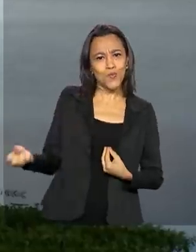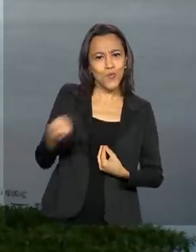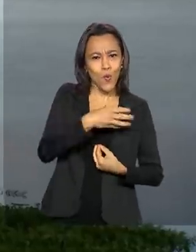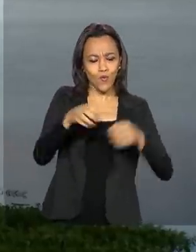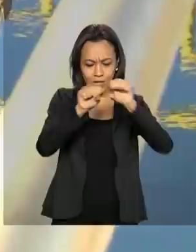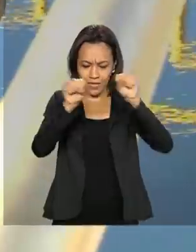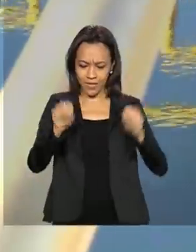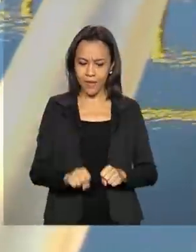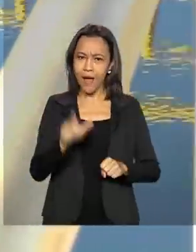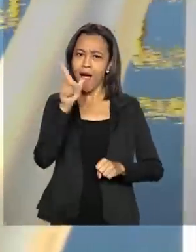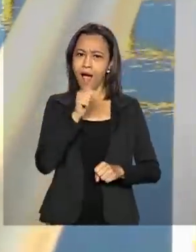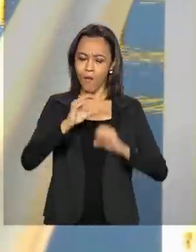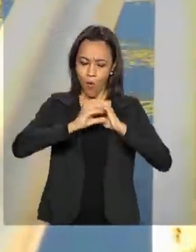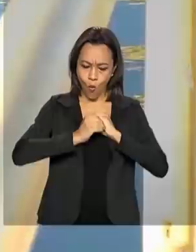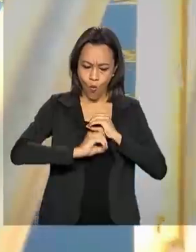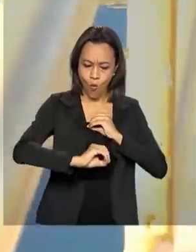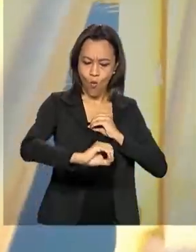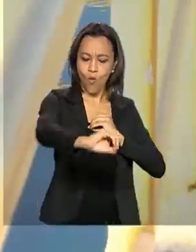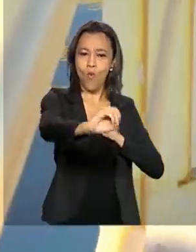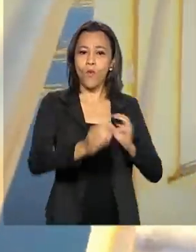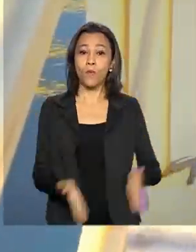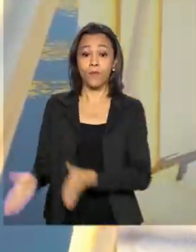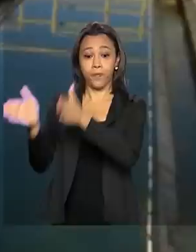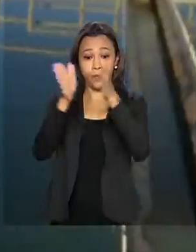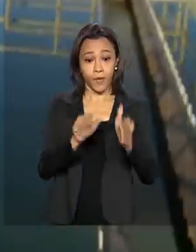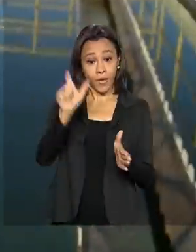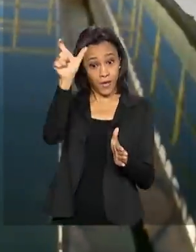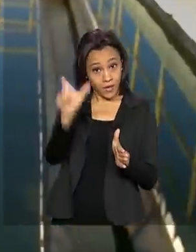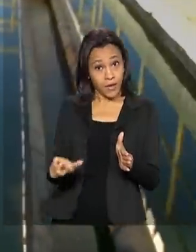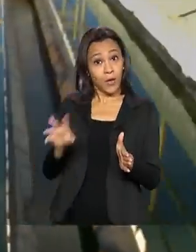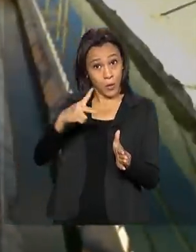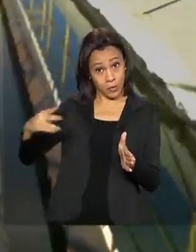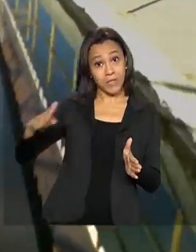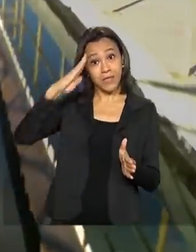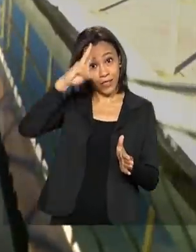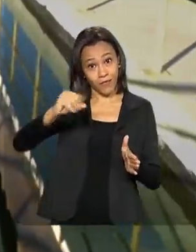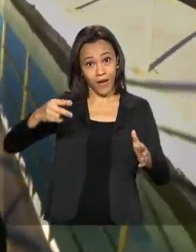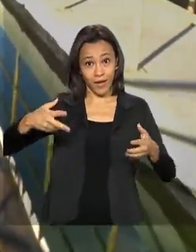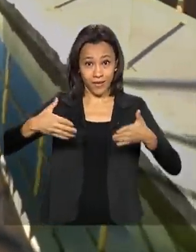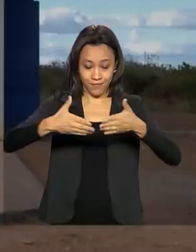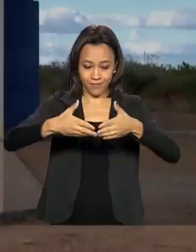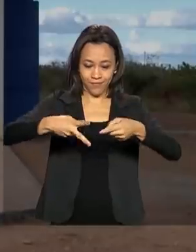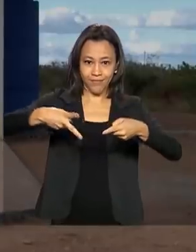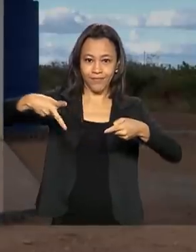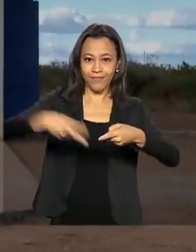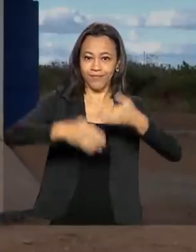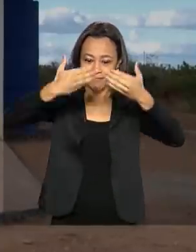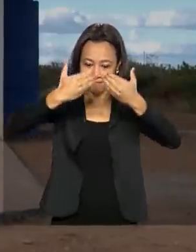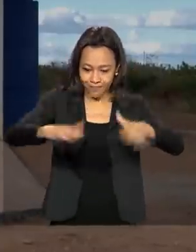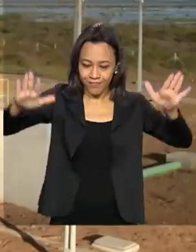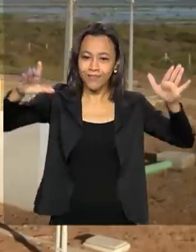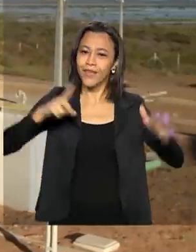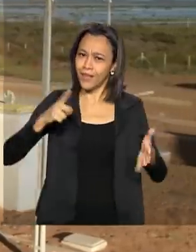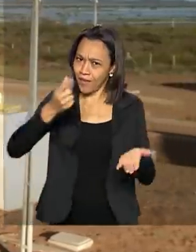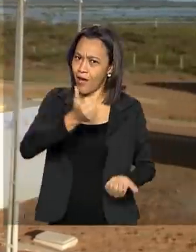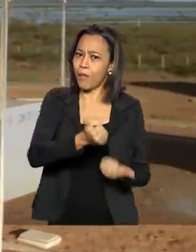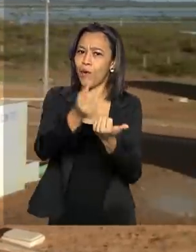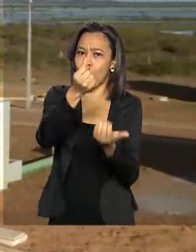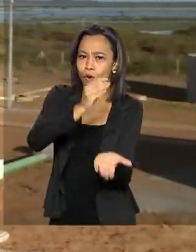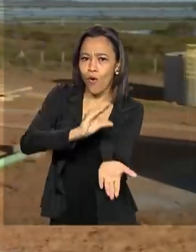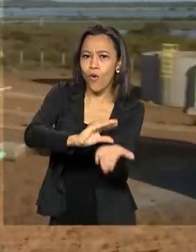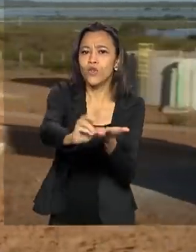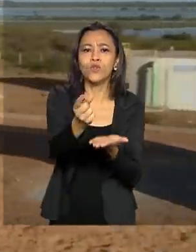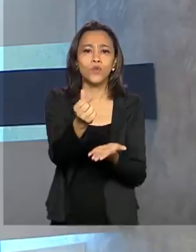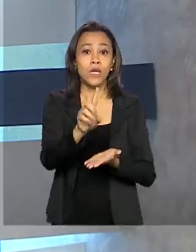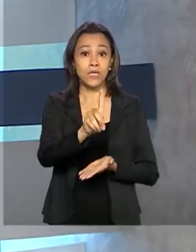abastecimento de água e o presidente Jair Bolsonaro vai inaugurar a adutora que teve investimentos do governo federal de 100 milhões